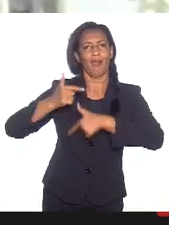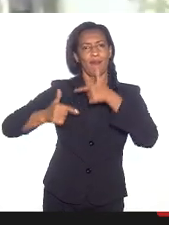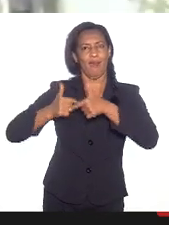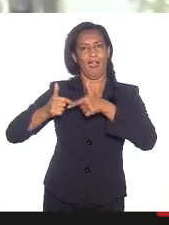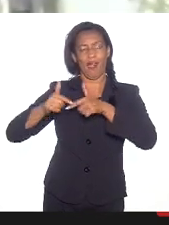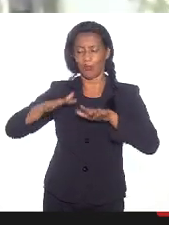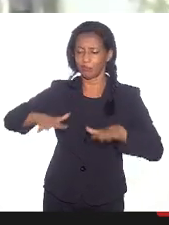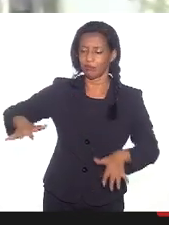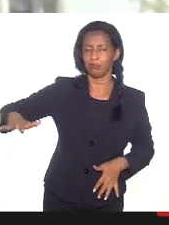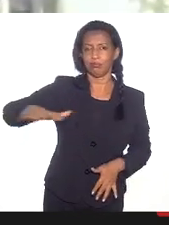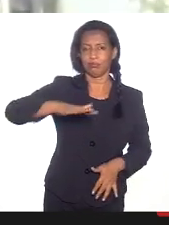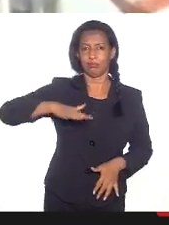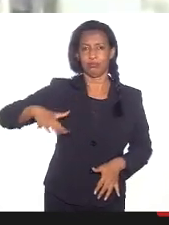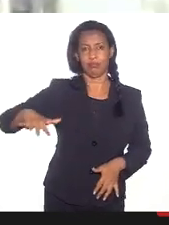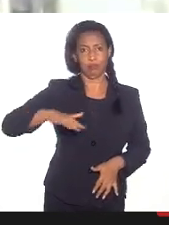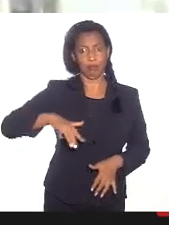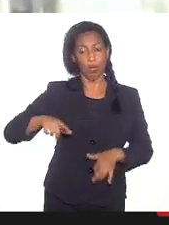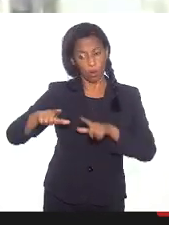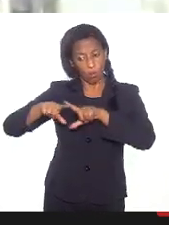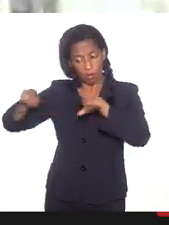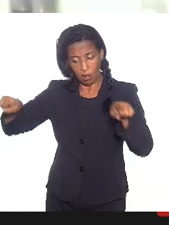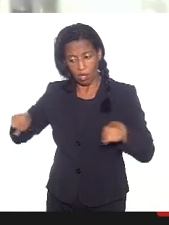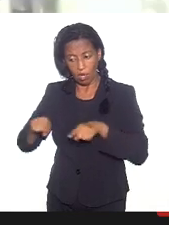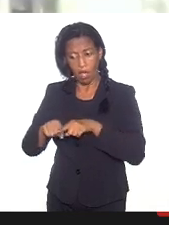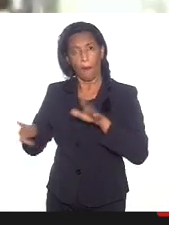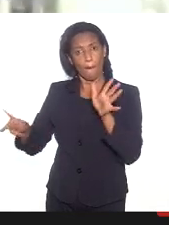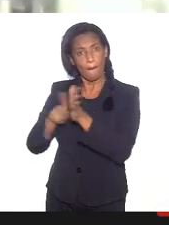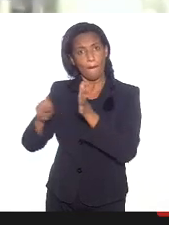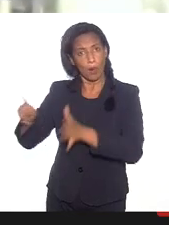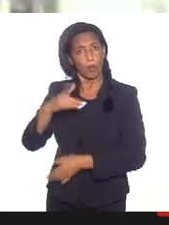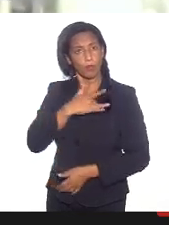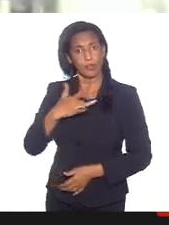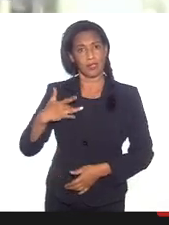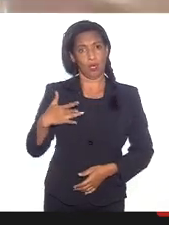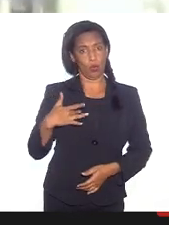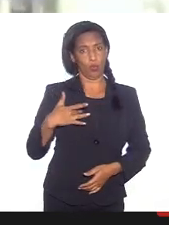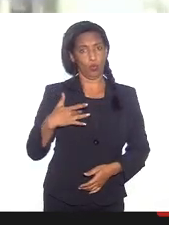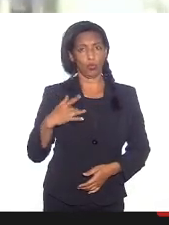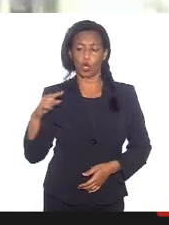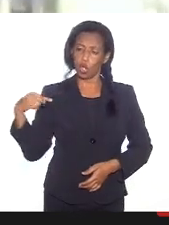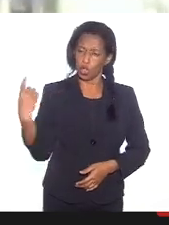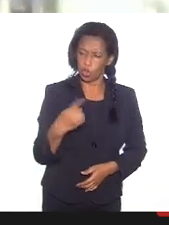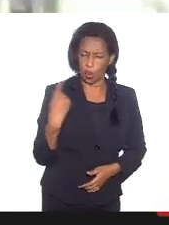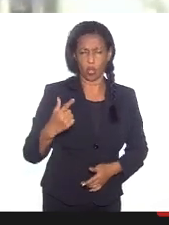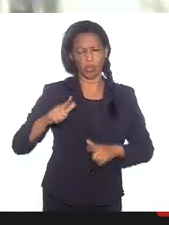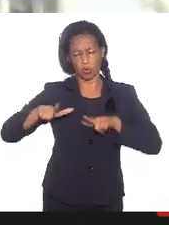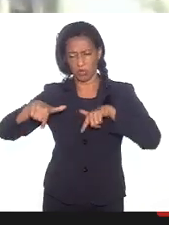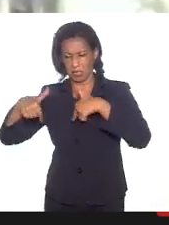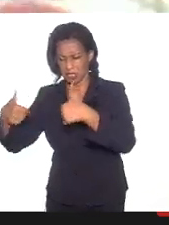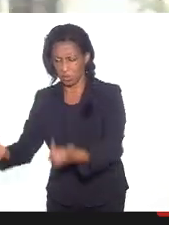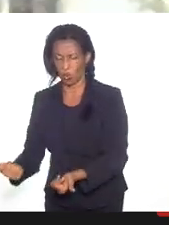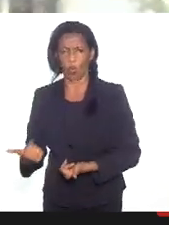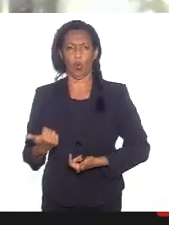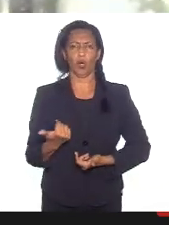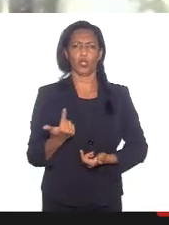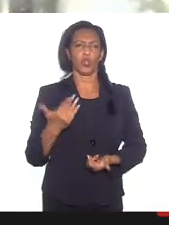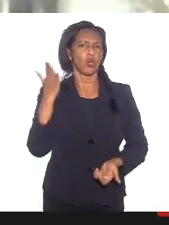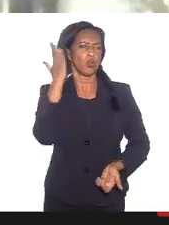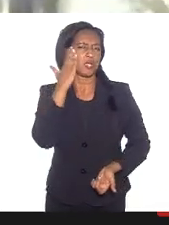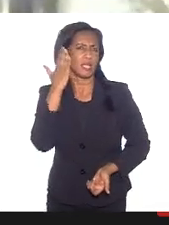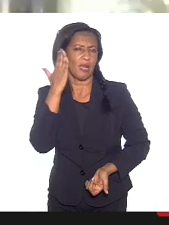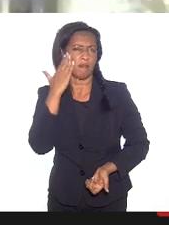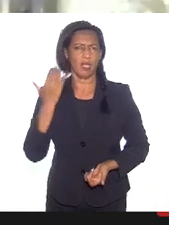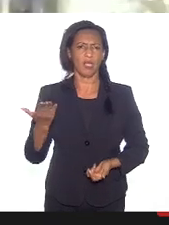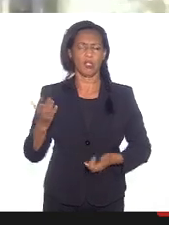temos... Os terreiros em espaços de saúde, o terreiro é o espaço de Nós temos nossas práticas, nossos fazeres, nossos saberes.